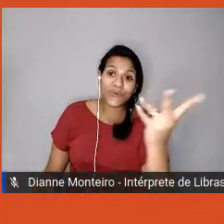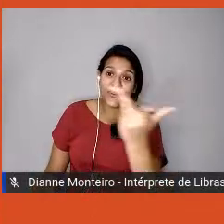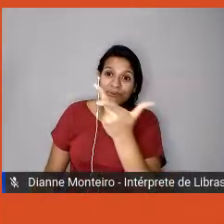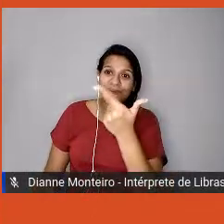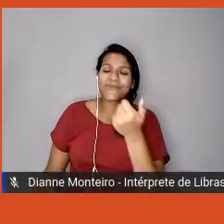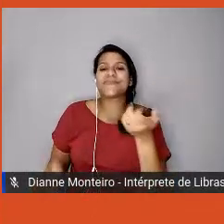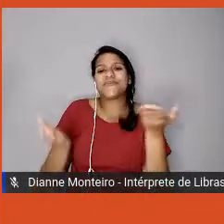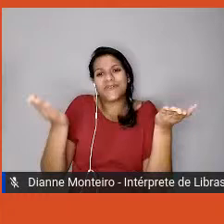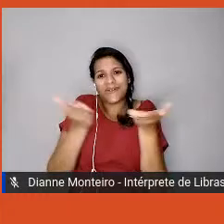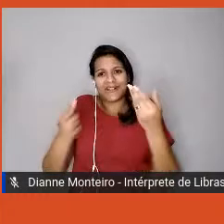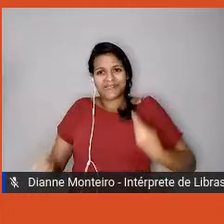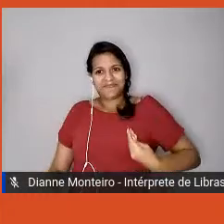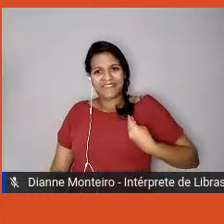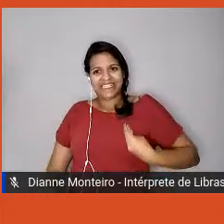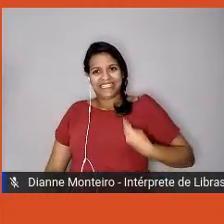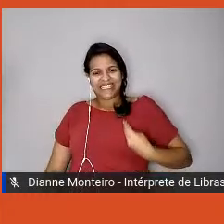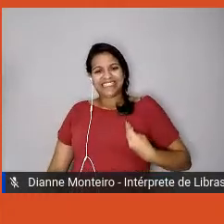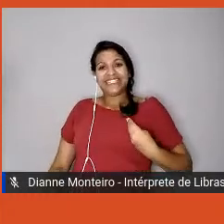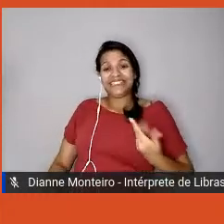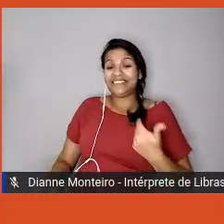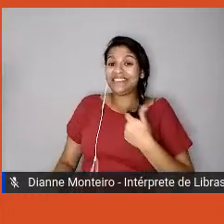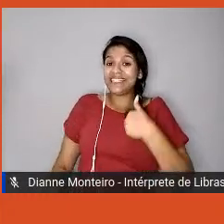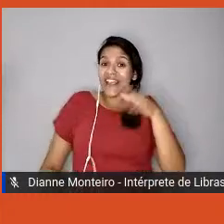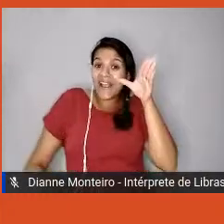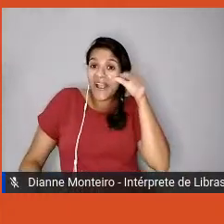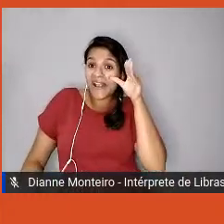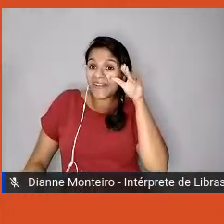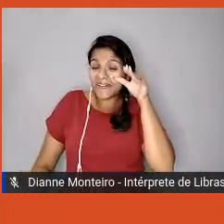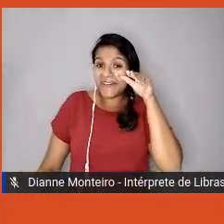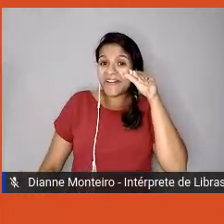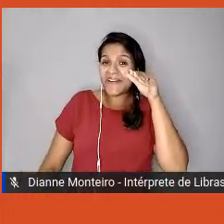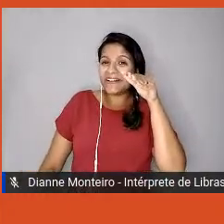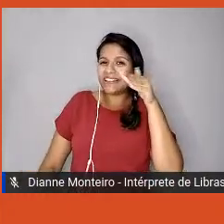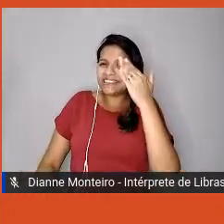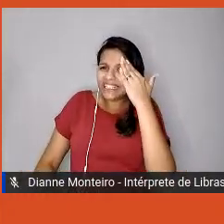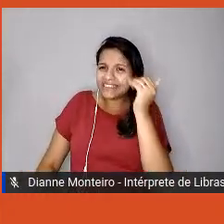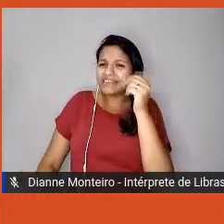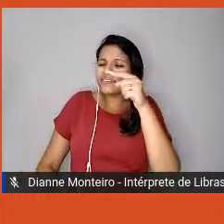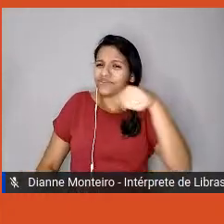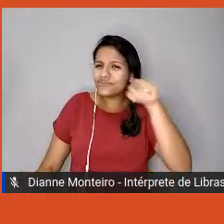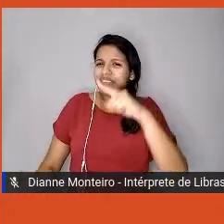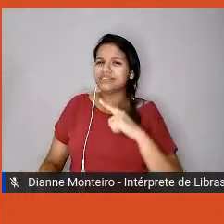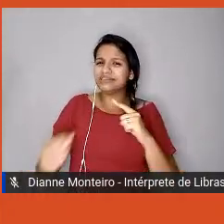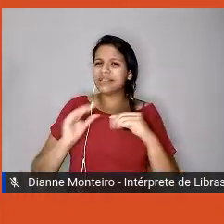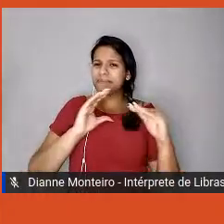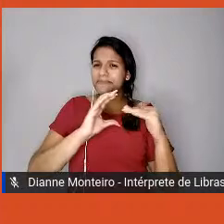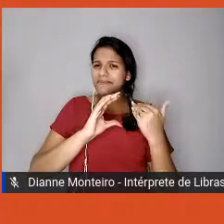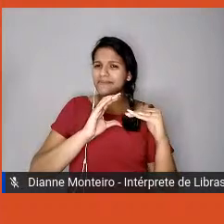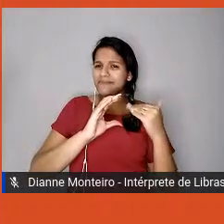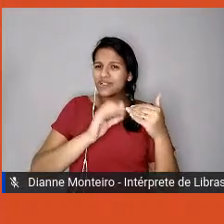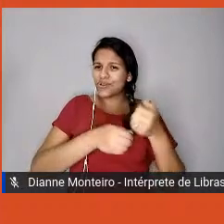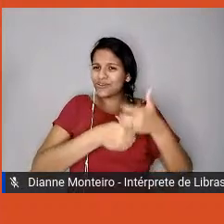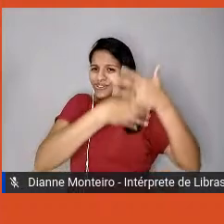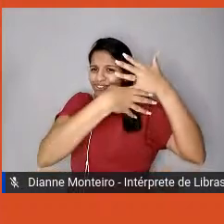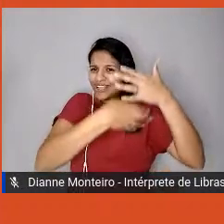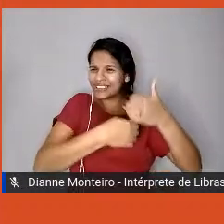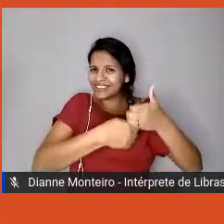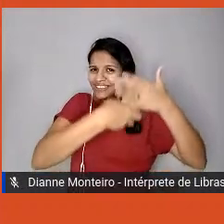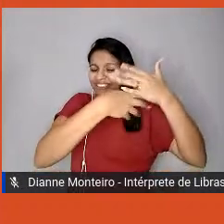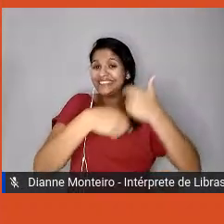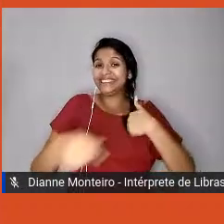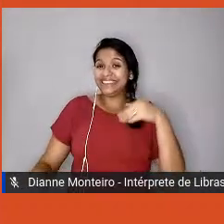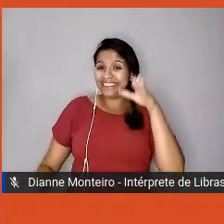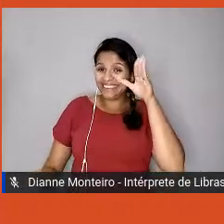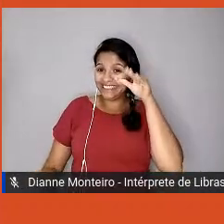estão aí presentes, eu estou curiosa para saber o que vocês comentaram aí no chat, e eu